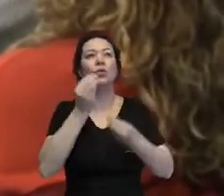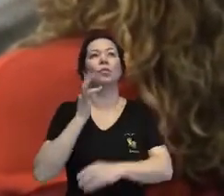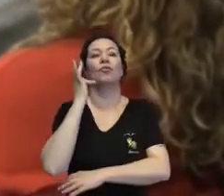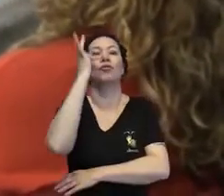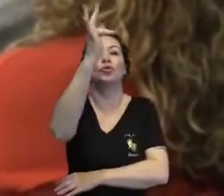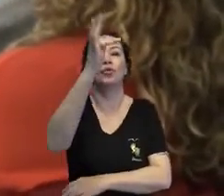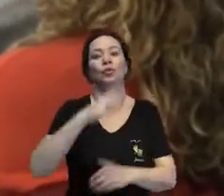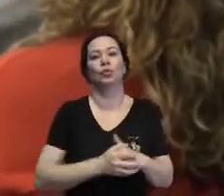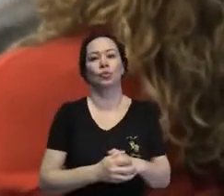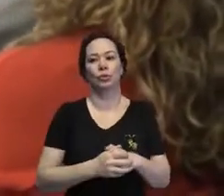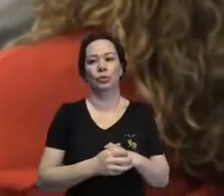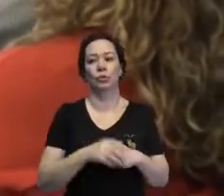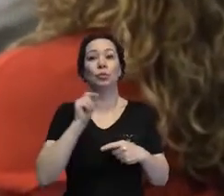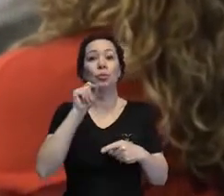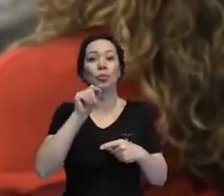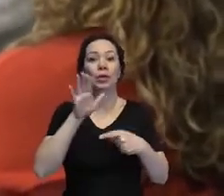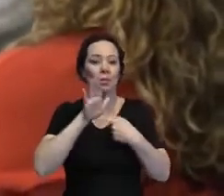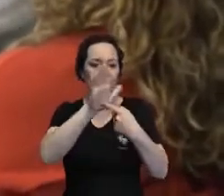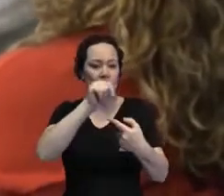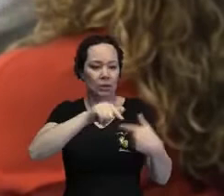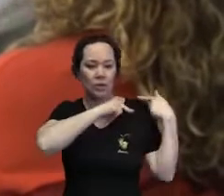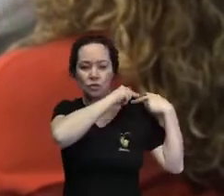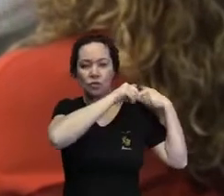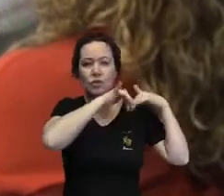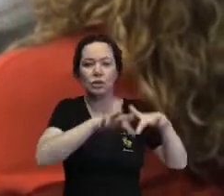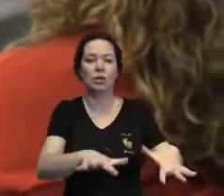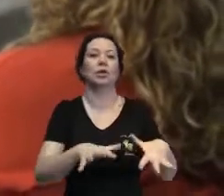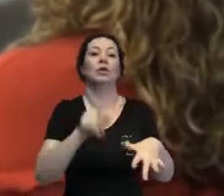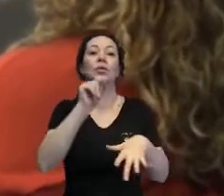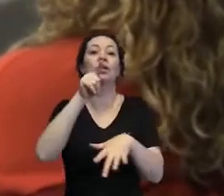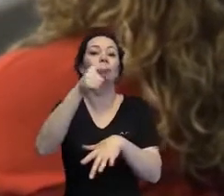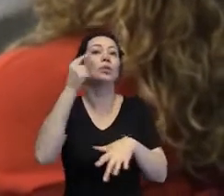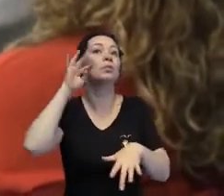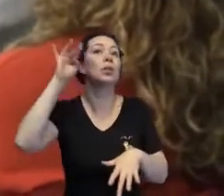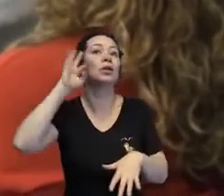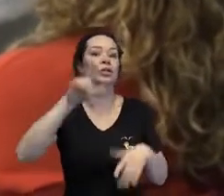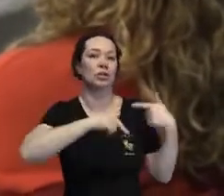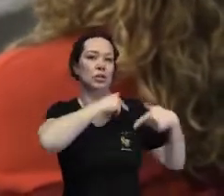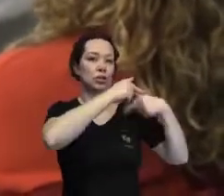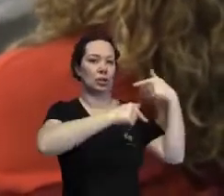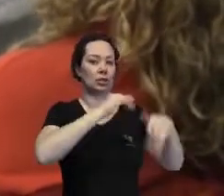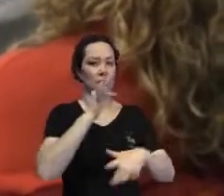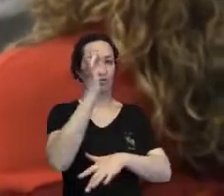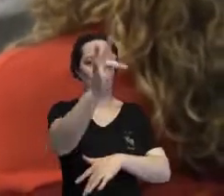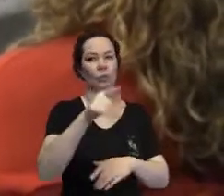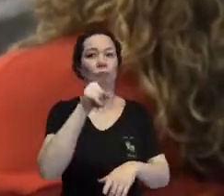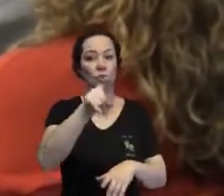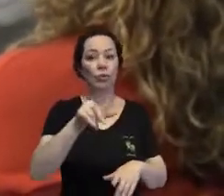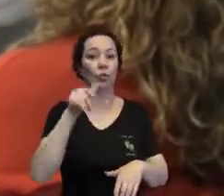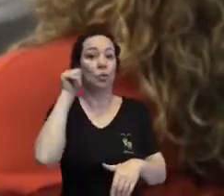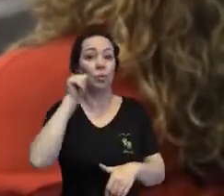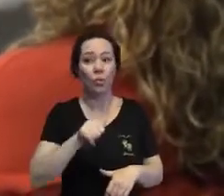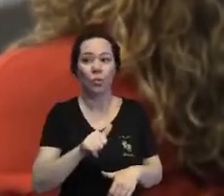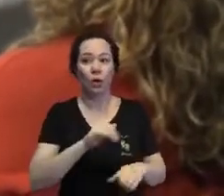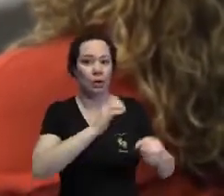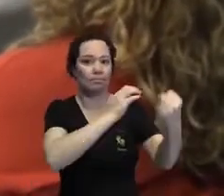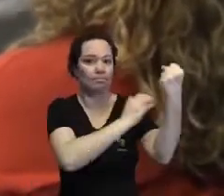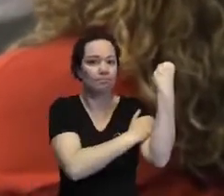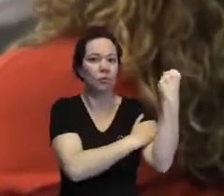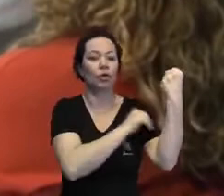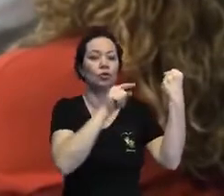aqui no Genética Não É Destino? Que futuro você espera para as próximas gerações? Você como uma mulher forte em busca de